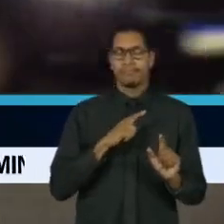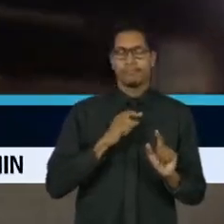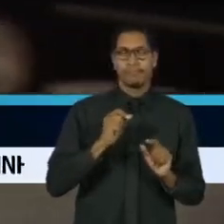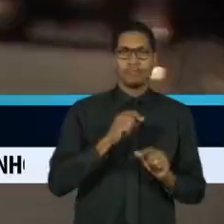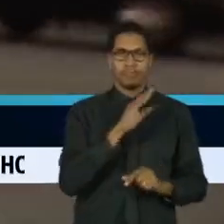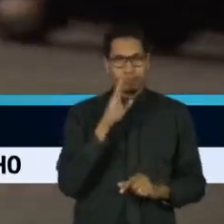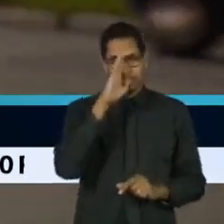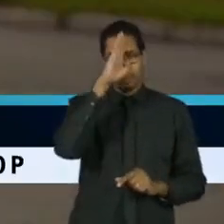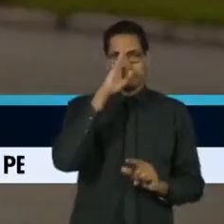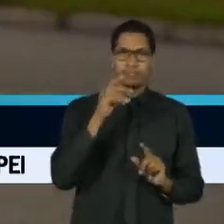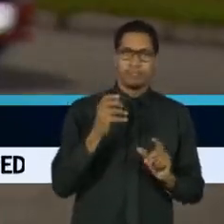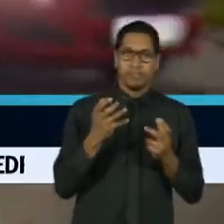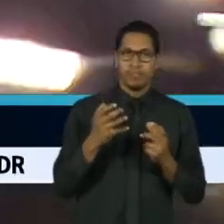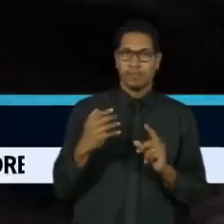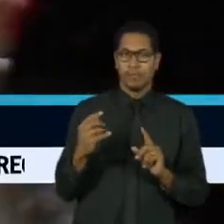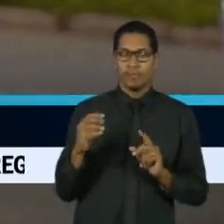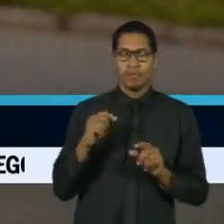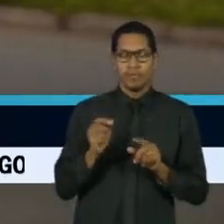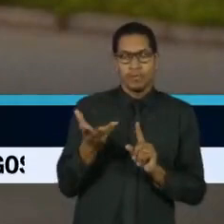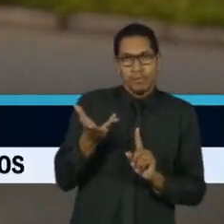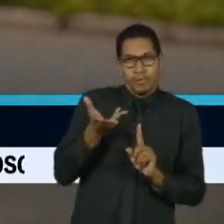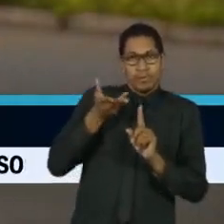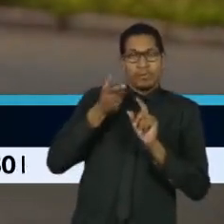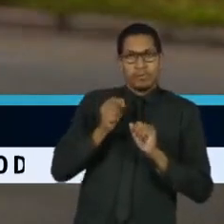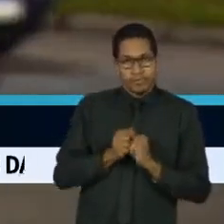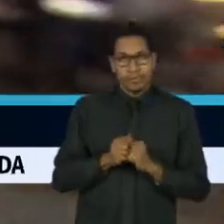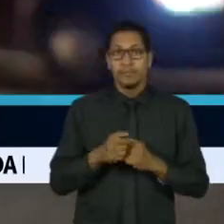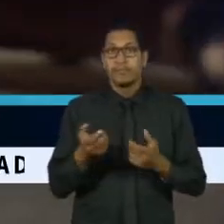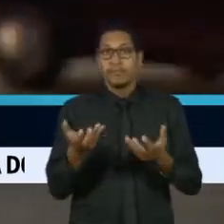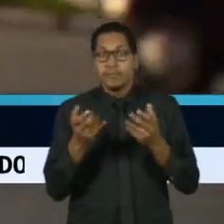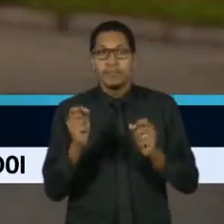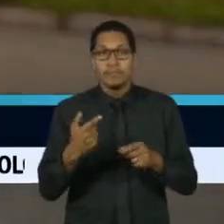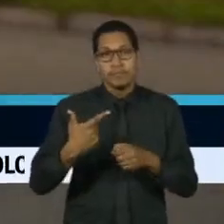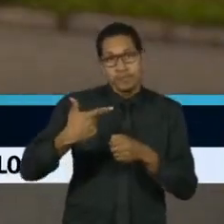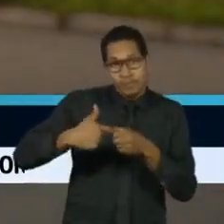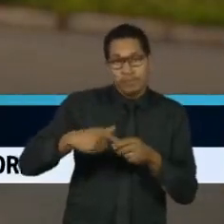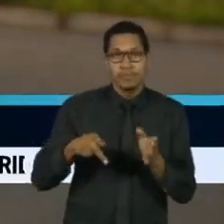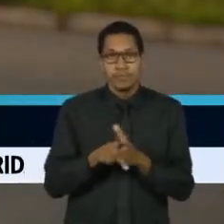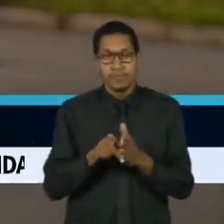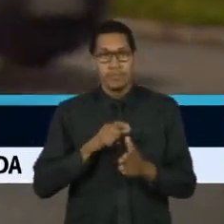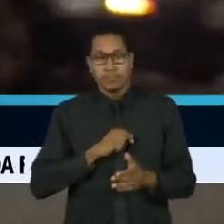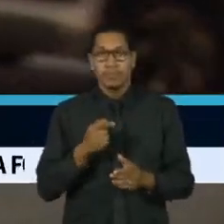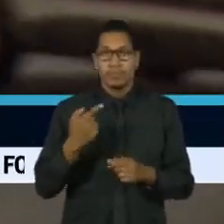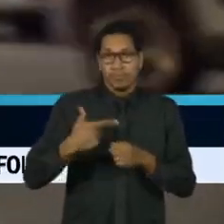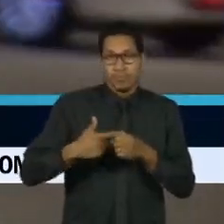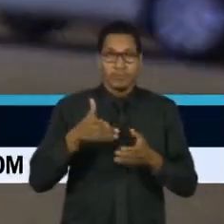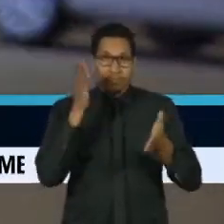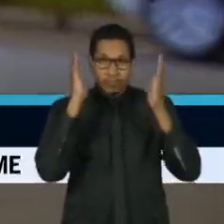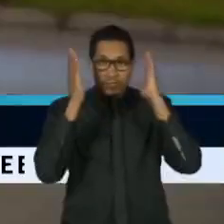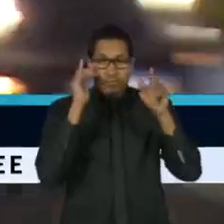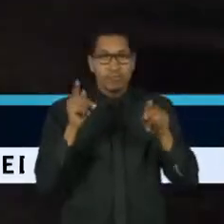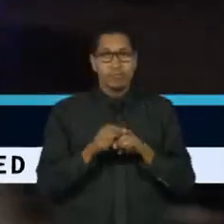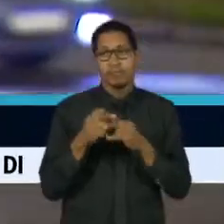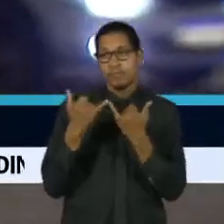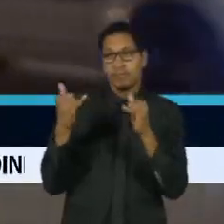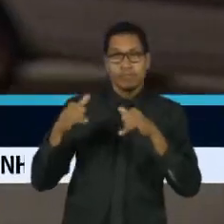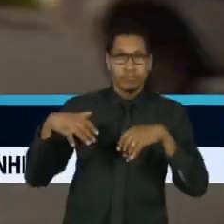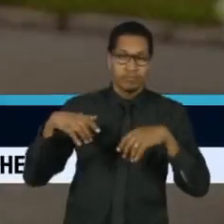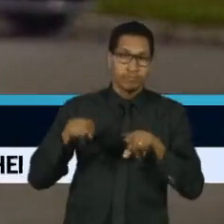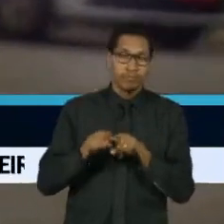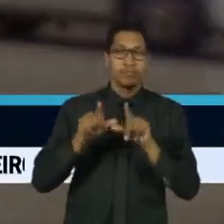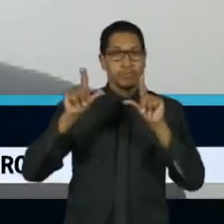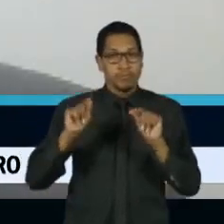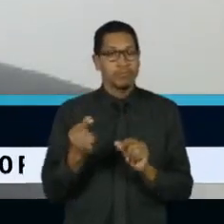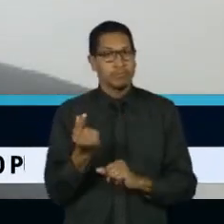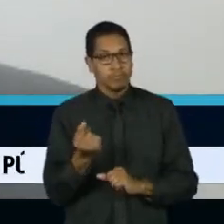A intenção é diminuir os preços da gasolina, diesel e da energia elétrica. Mas, para especialistas, a medida pode ter efeito